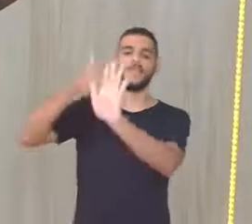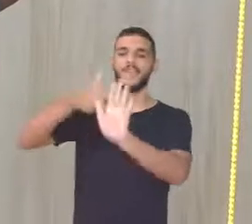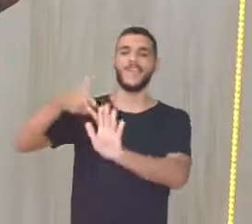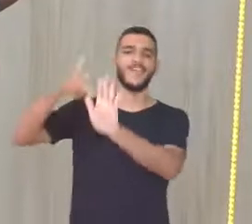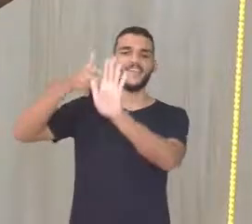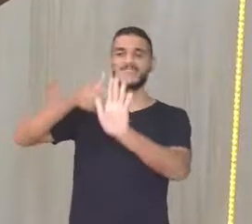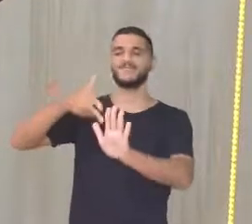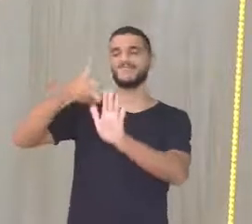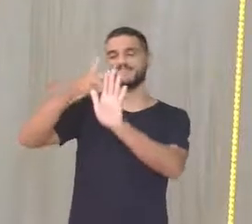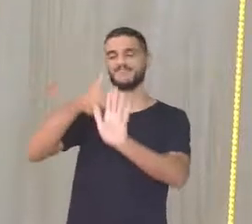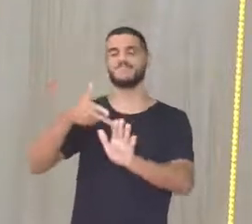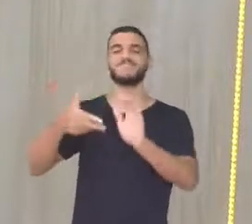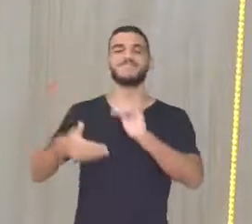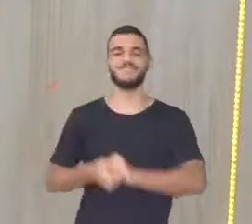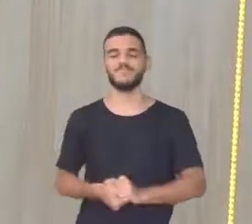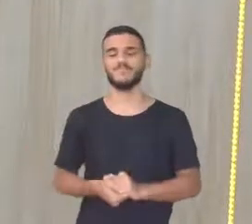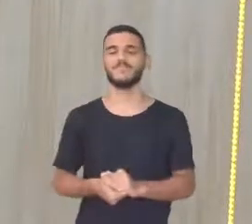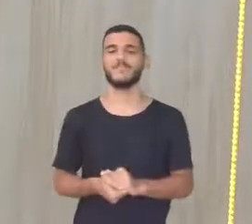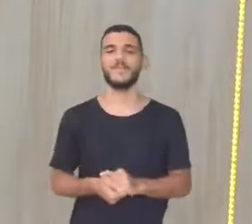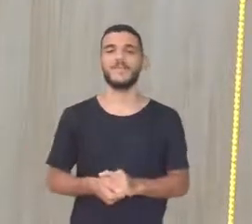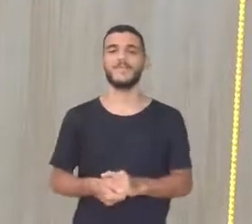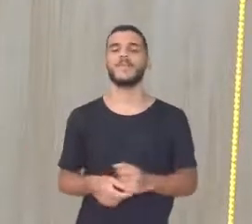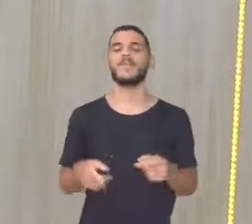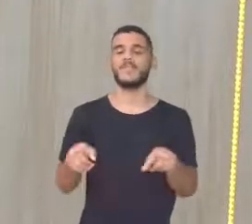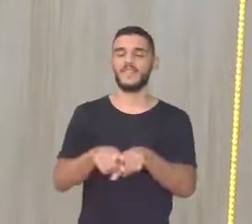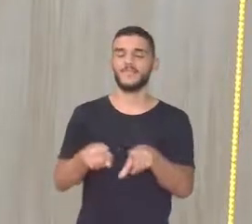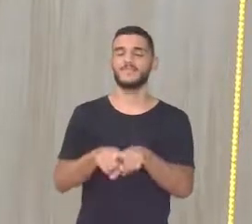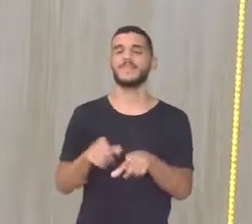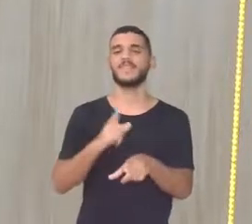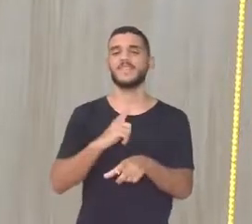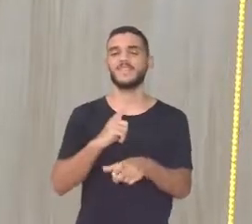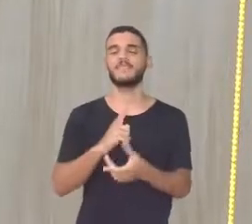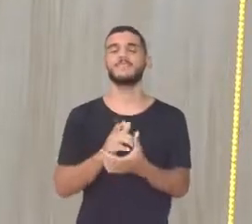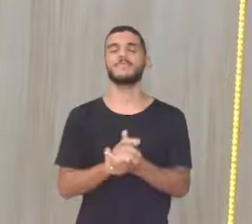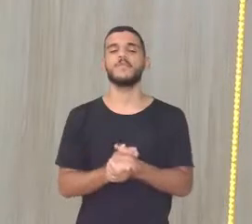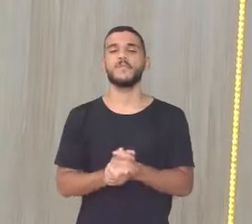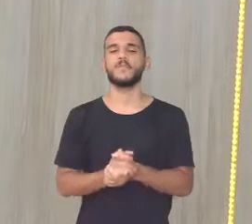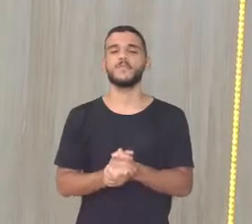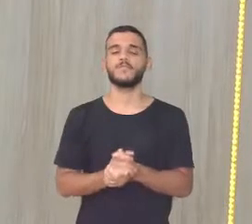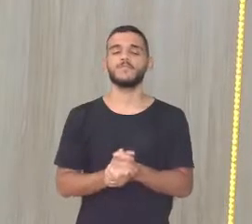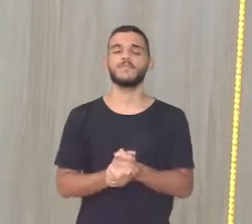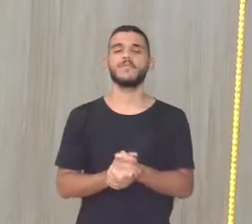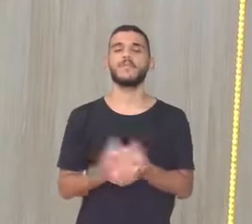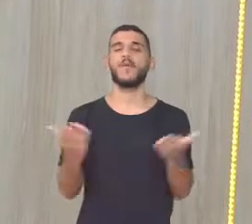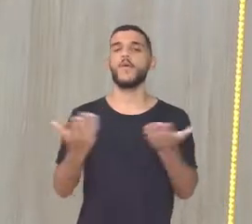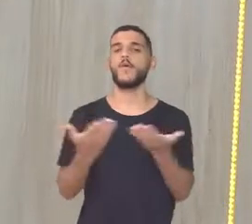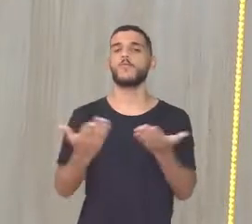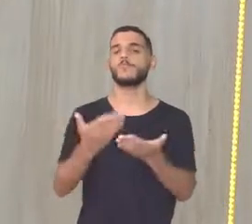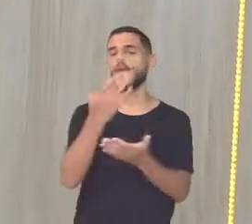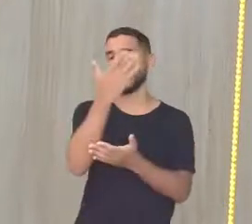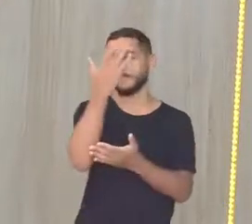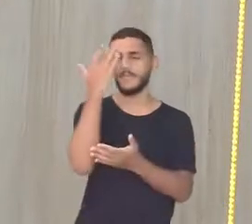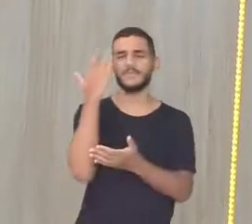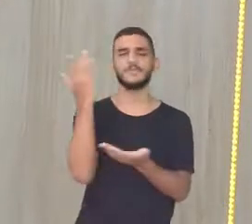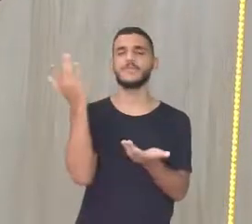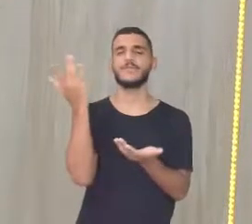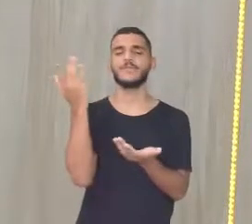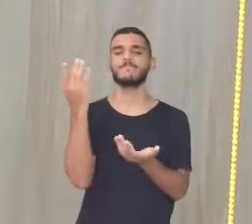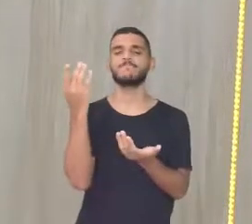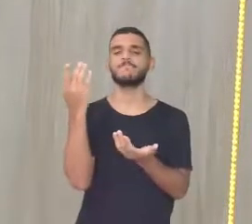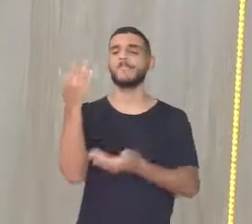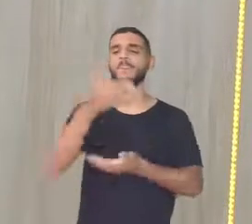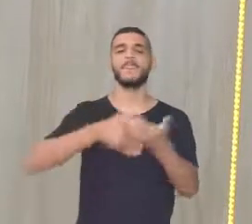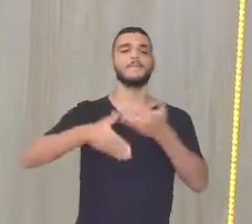cheiroso na imagem Já já a gente vai ter esses recursos E hoje eu trago também uma pessoa que vai